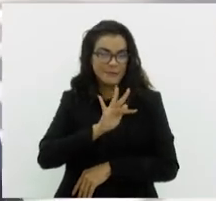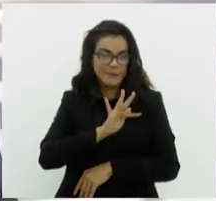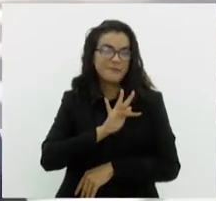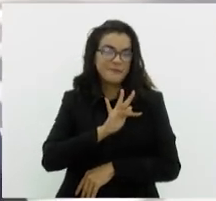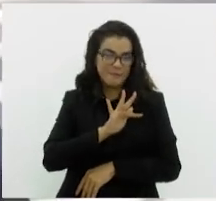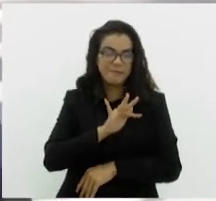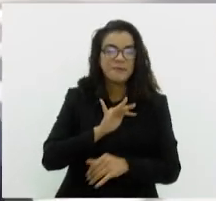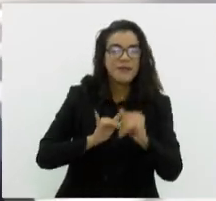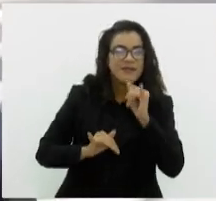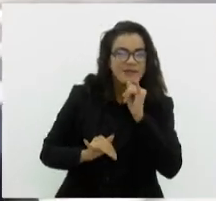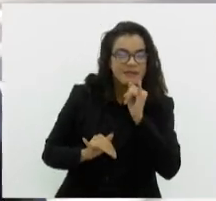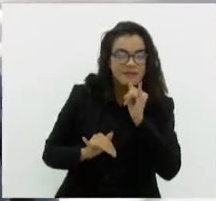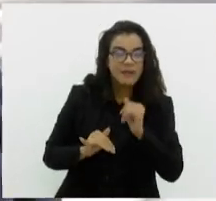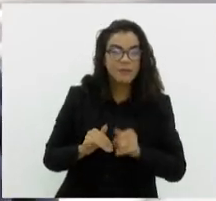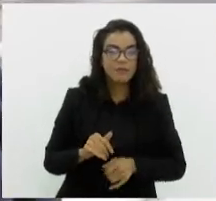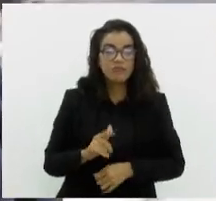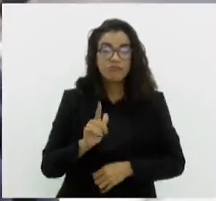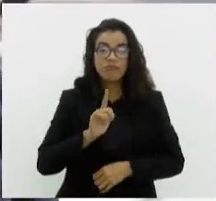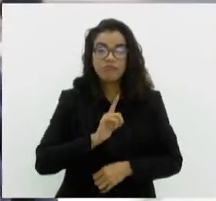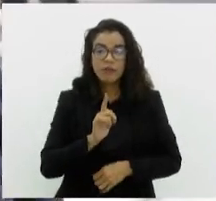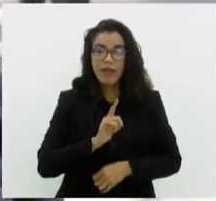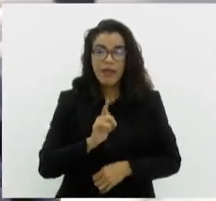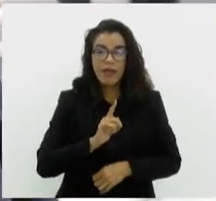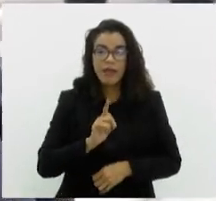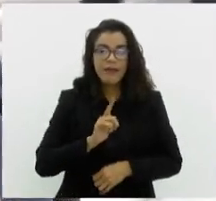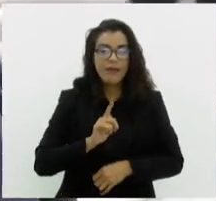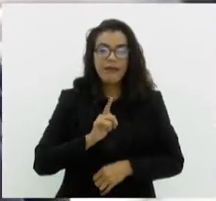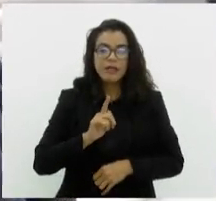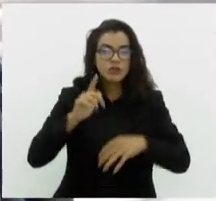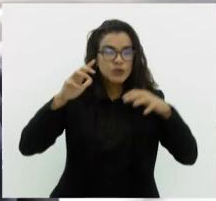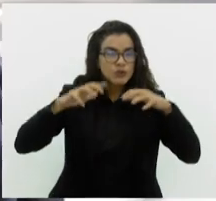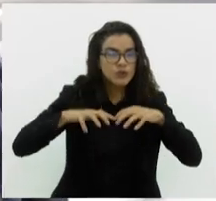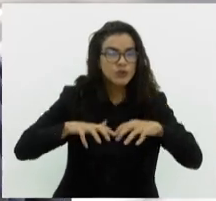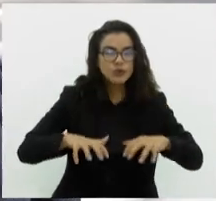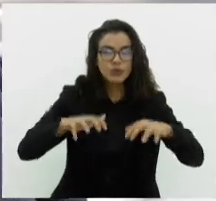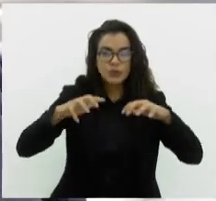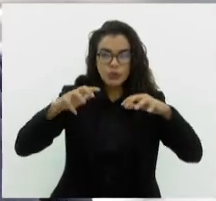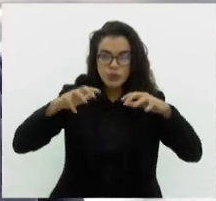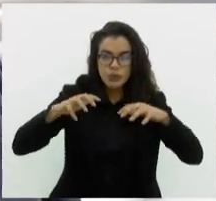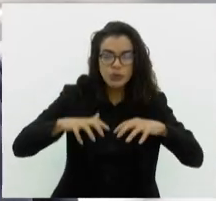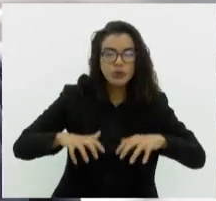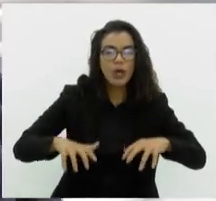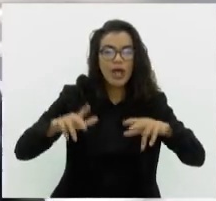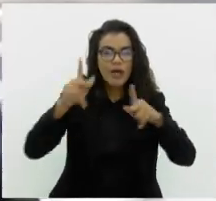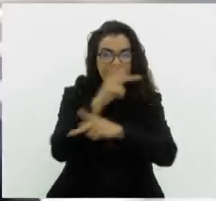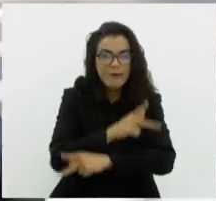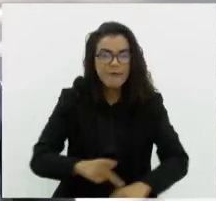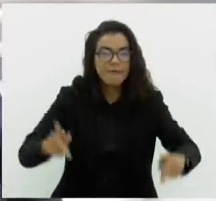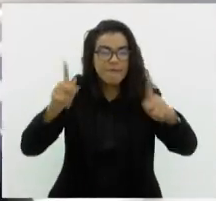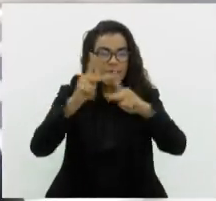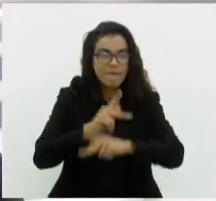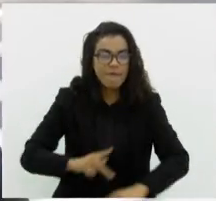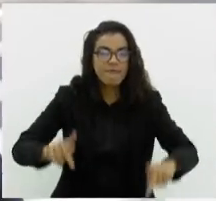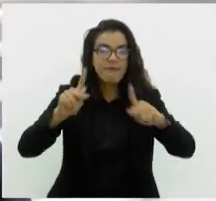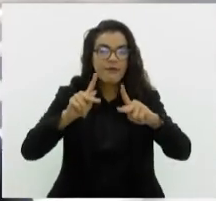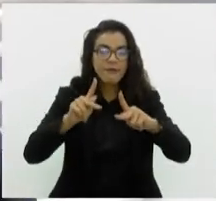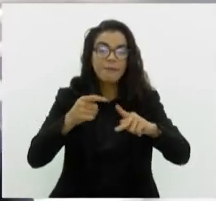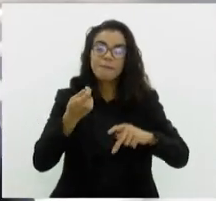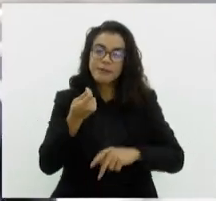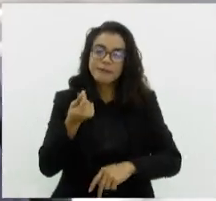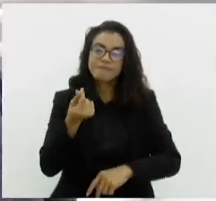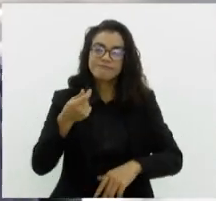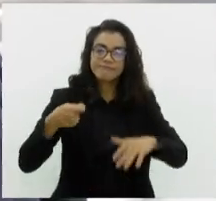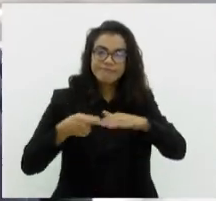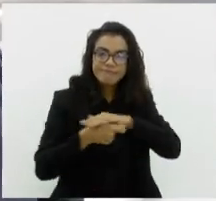Baixada aqui, que você tem muita chuva, eventos climáticos extremos, você tem que investir